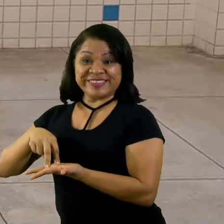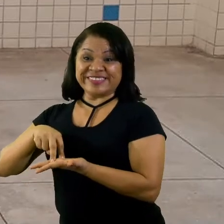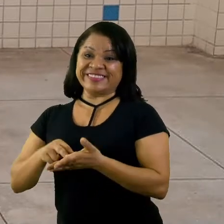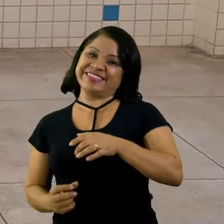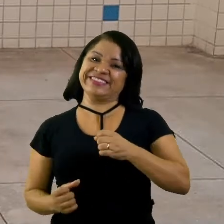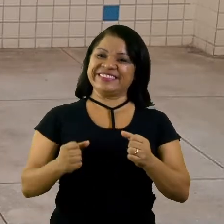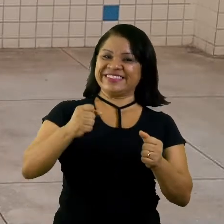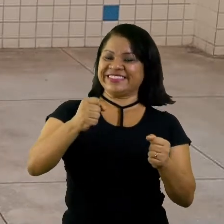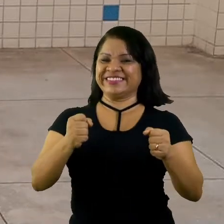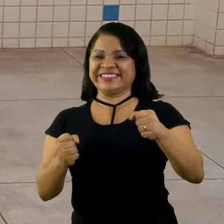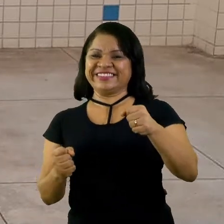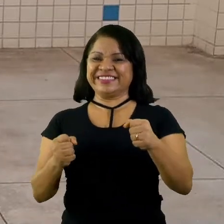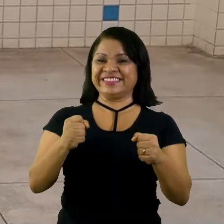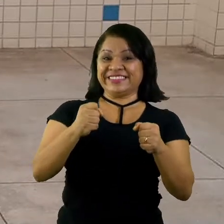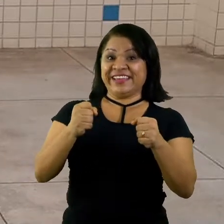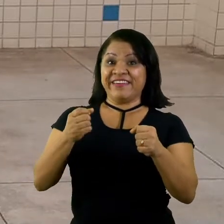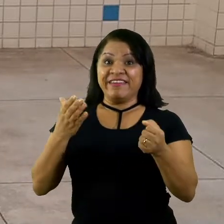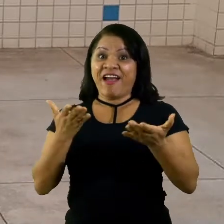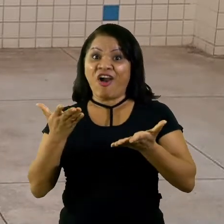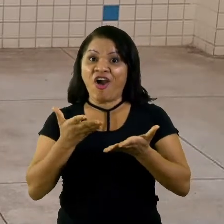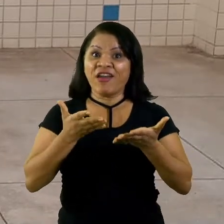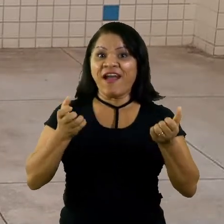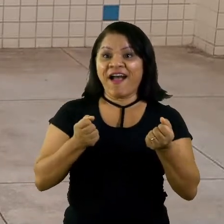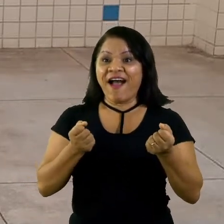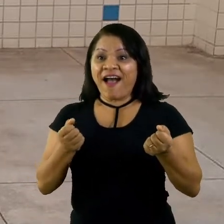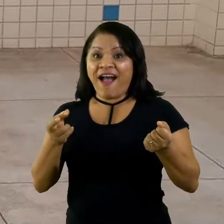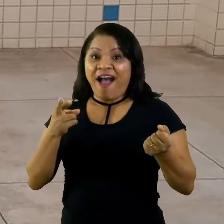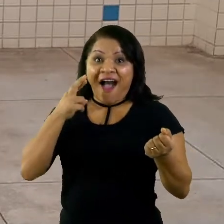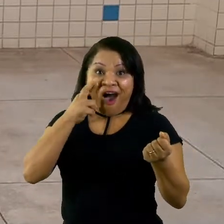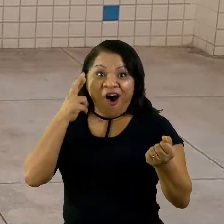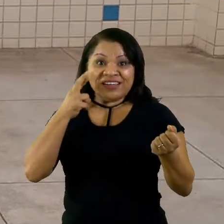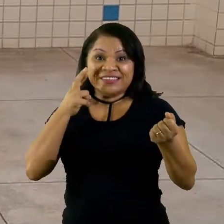E agora? Pink.